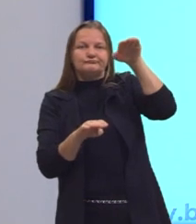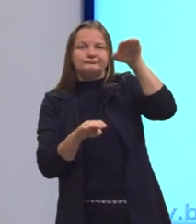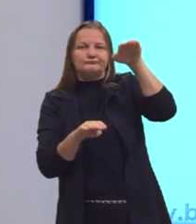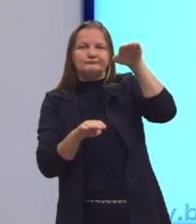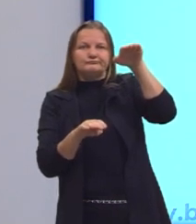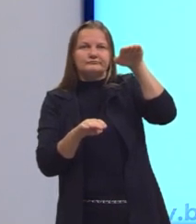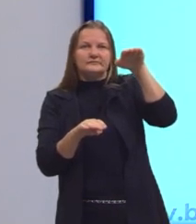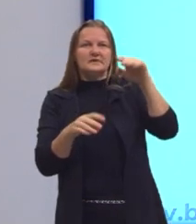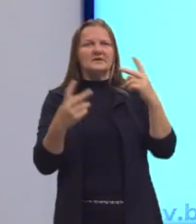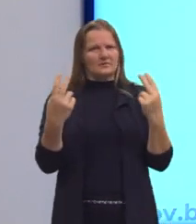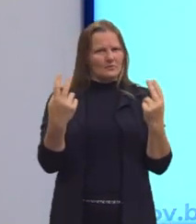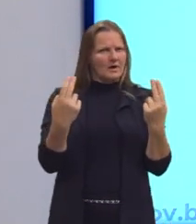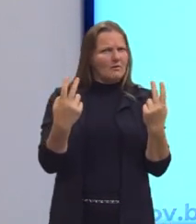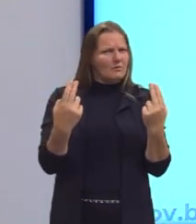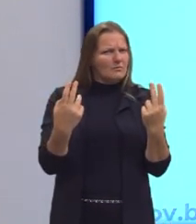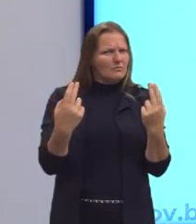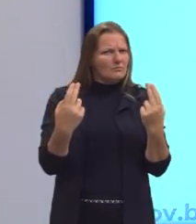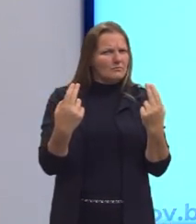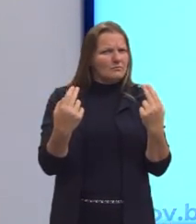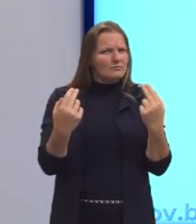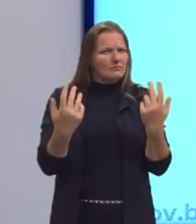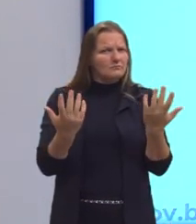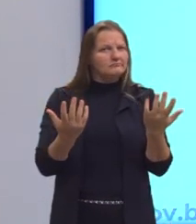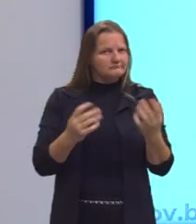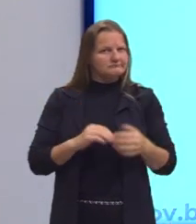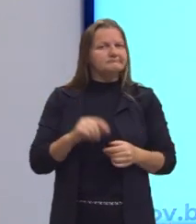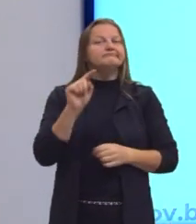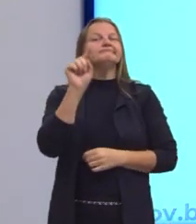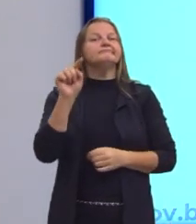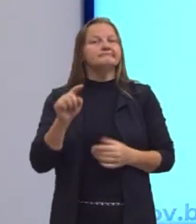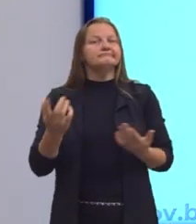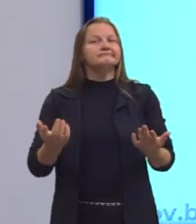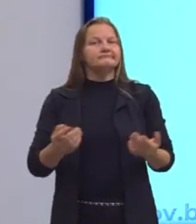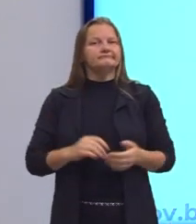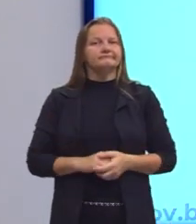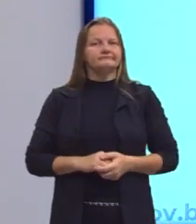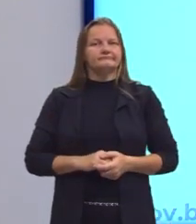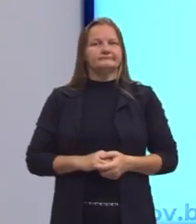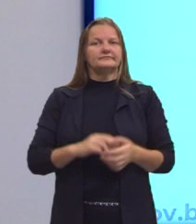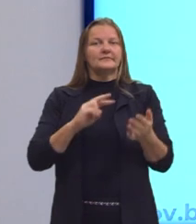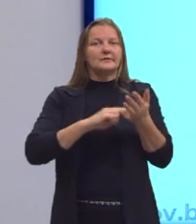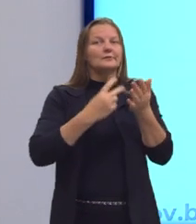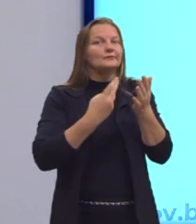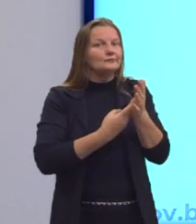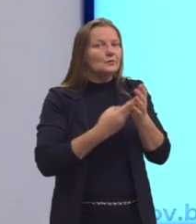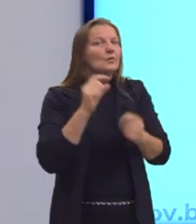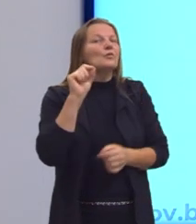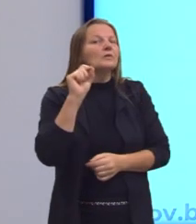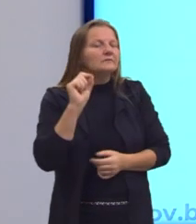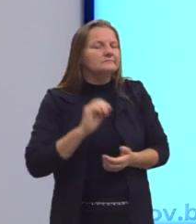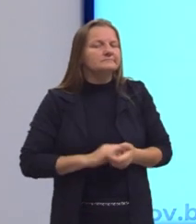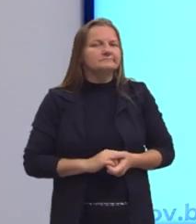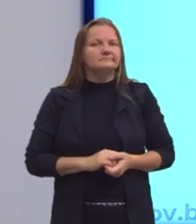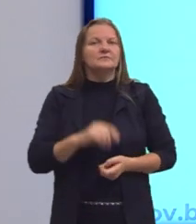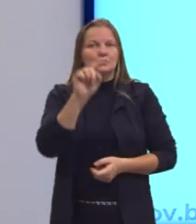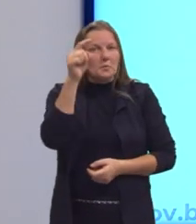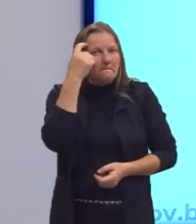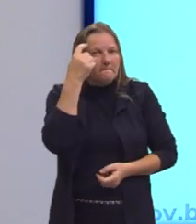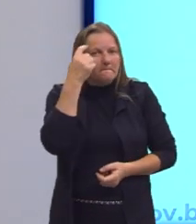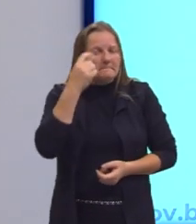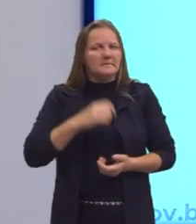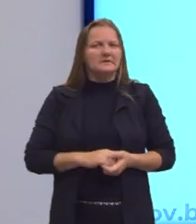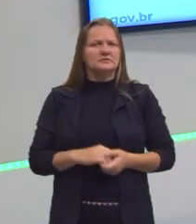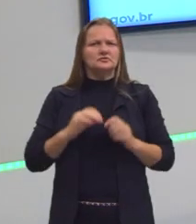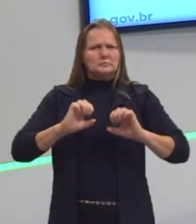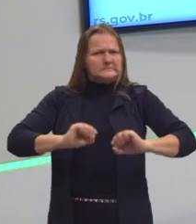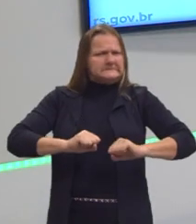tem a mesma expectativa de um estudante de classe alta? Não significa que nós não devamos colocar todos os